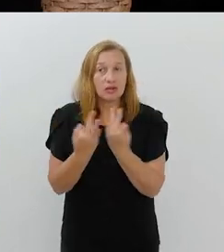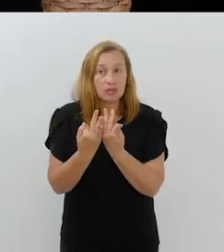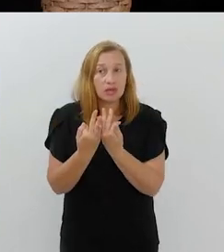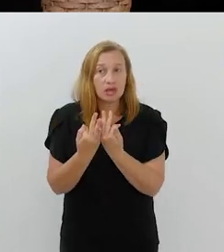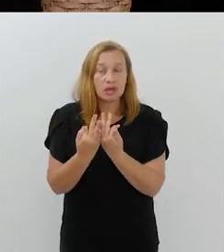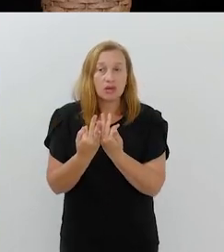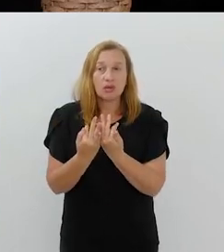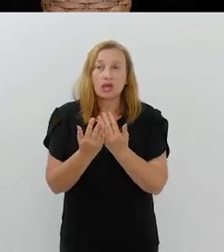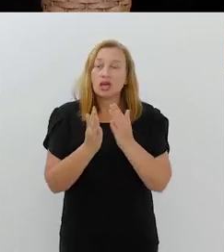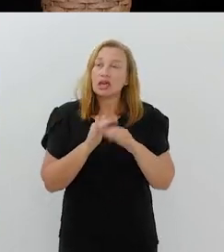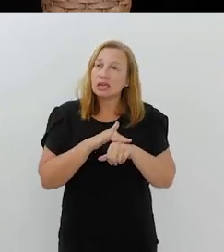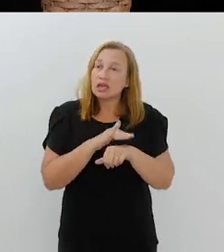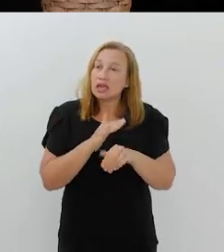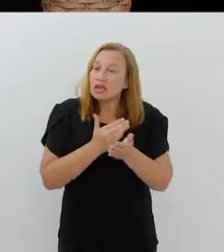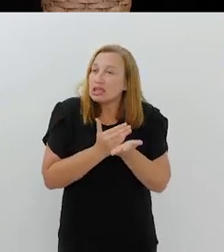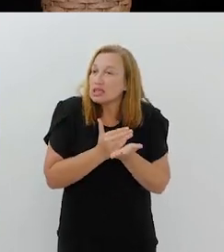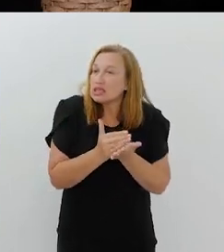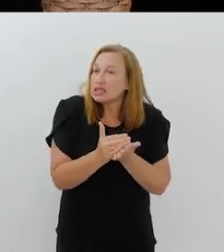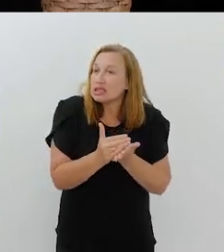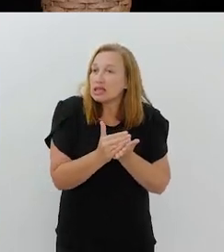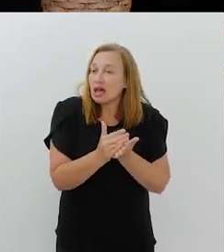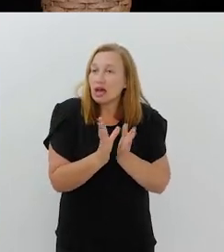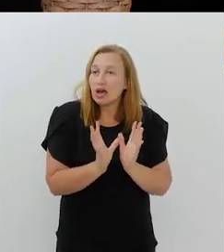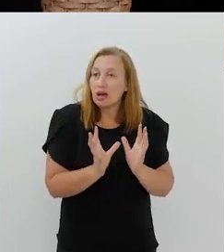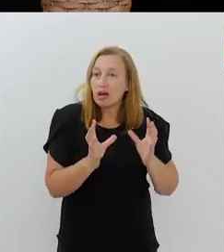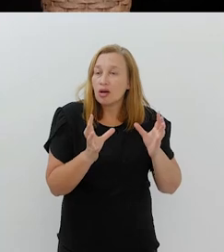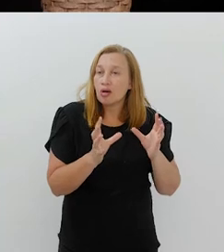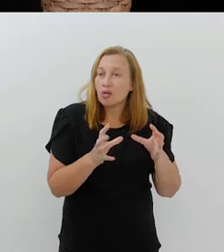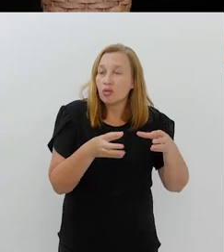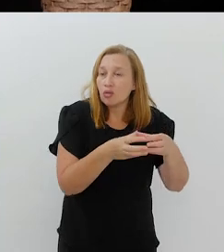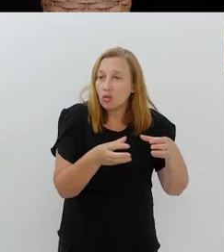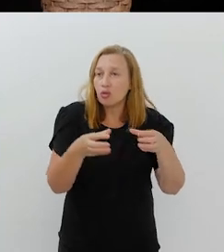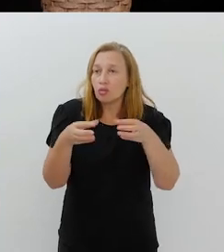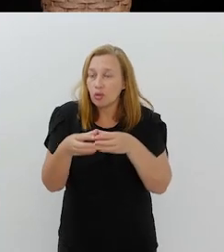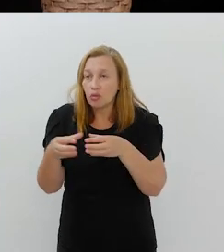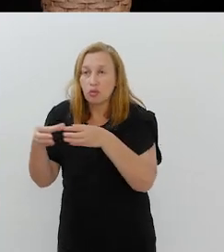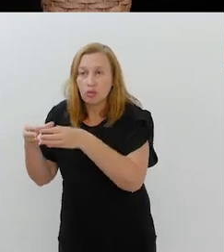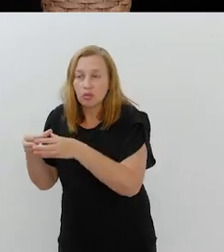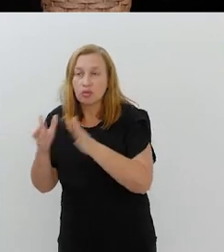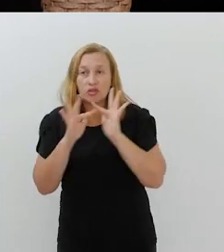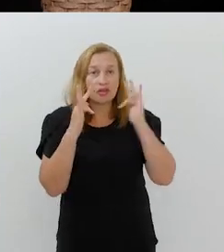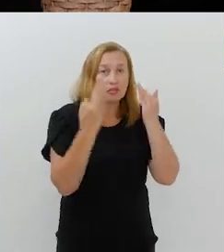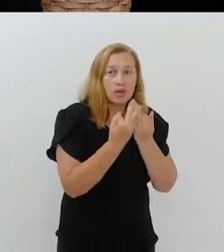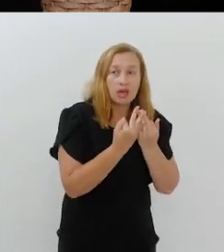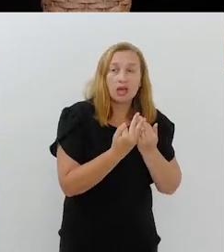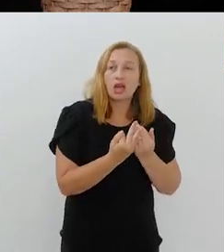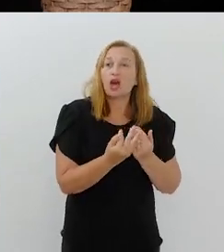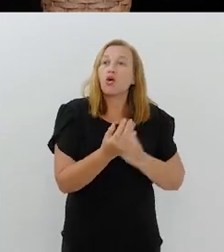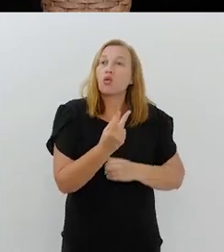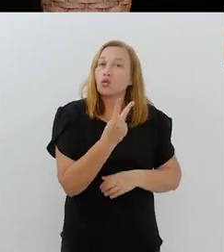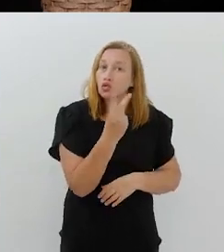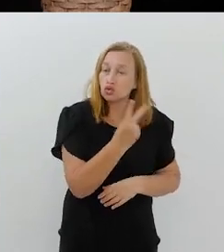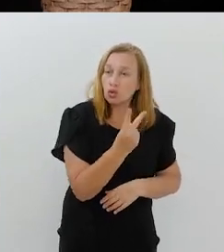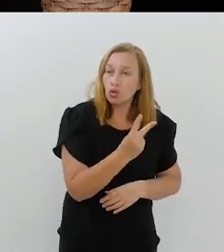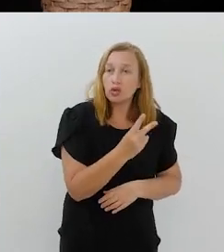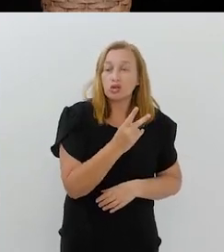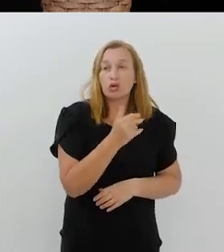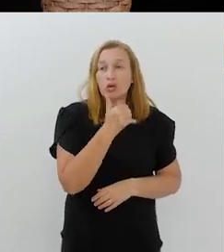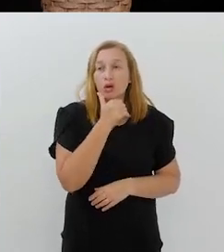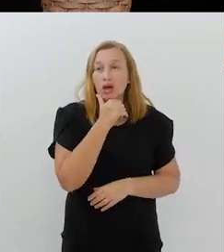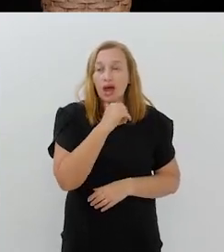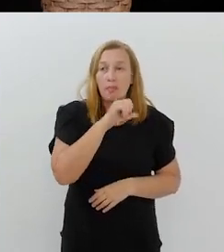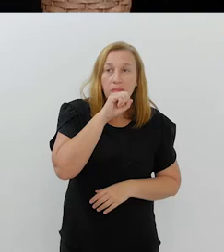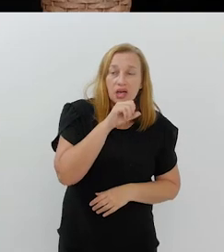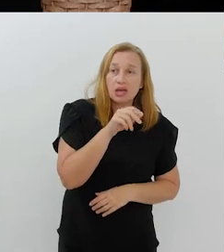se fosse família, que eu queria começar por família, que a gente capacitasse os dois, marido e a mulher,